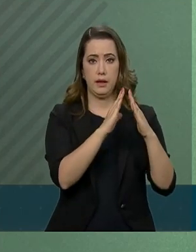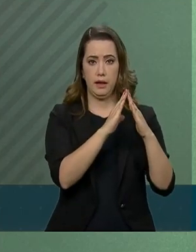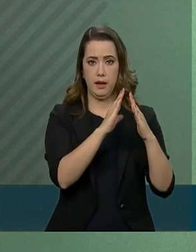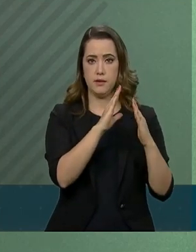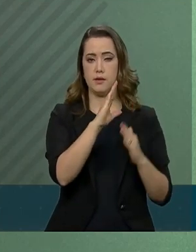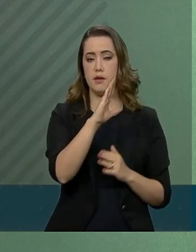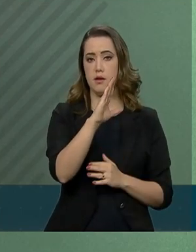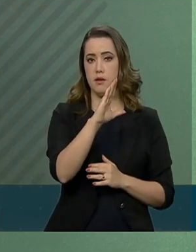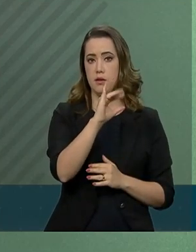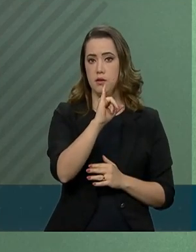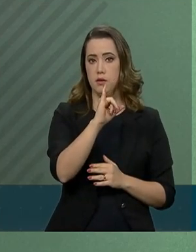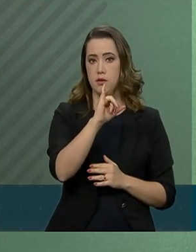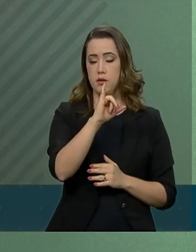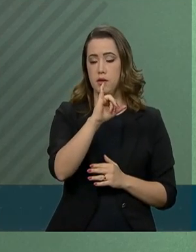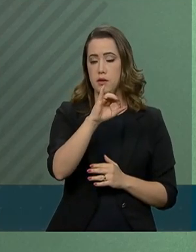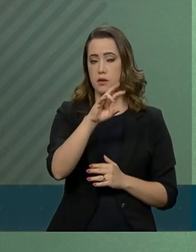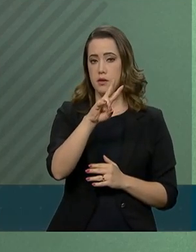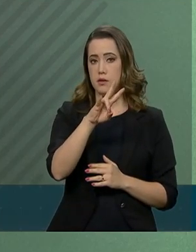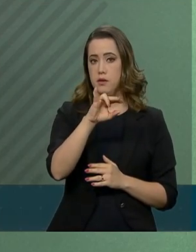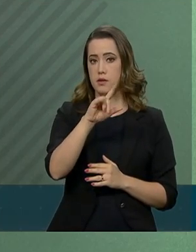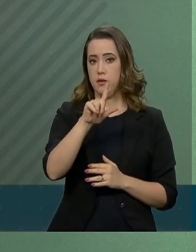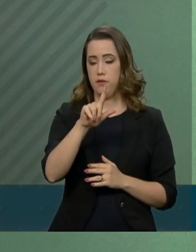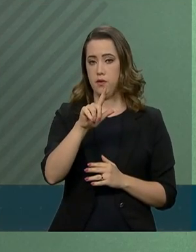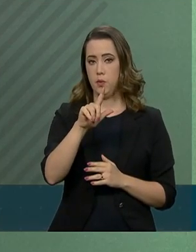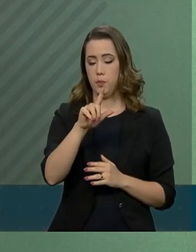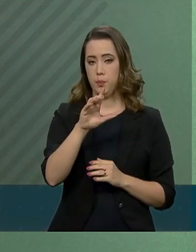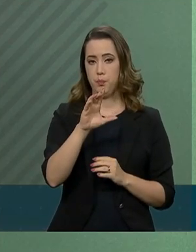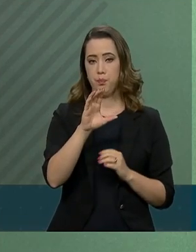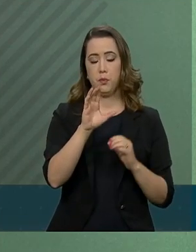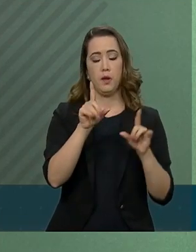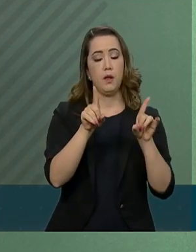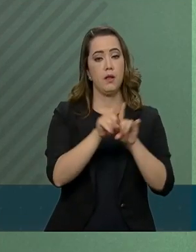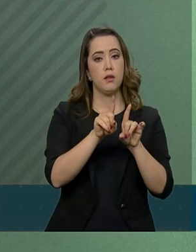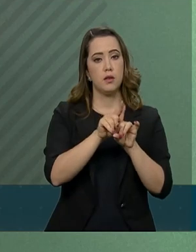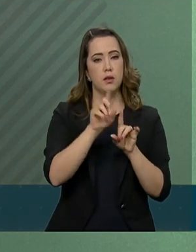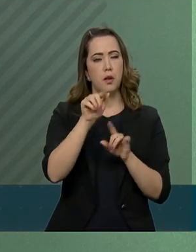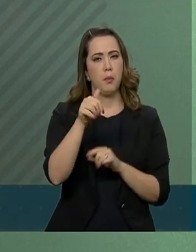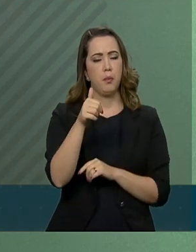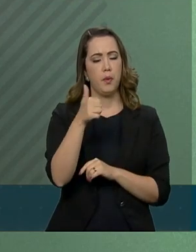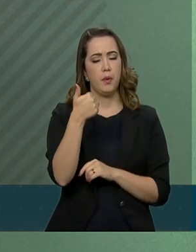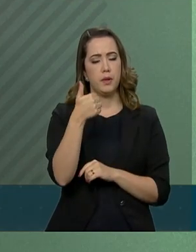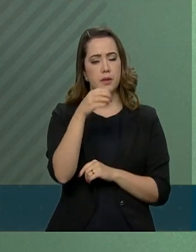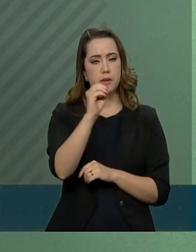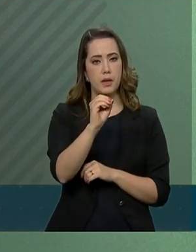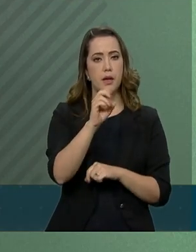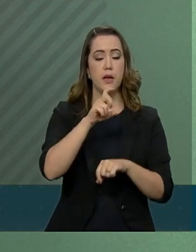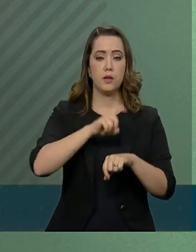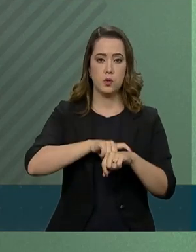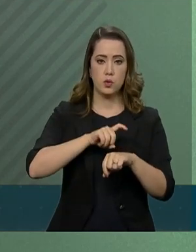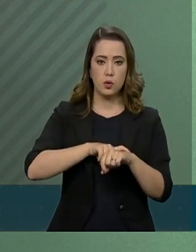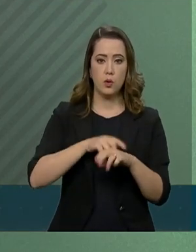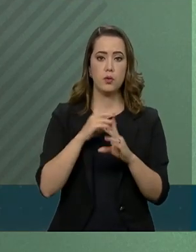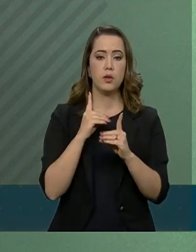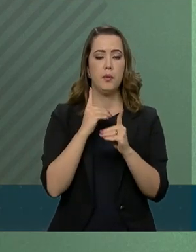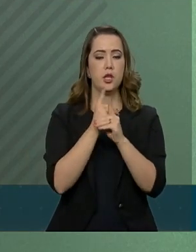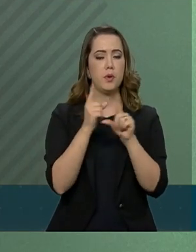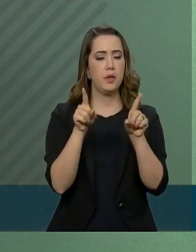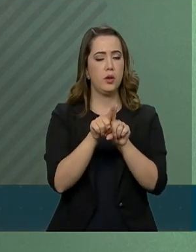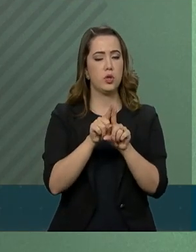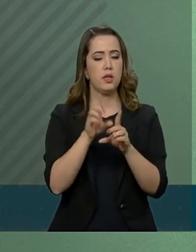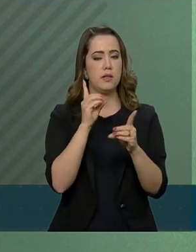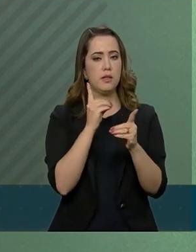Às 10h, Onyx Lorenzoni, ministro-chefe da Casa Civil da Presidência da República, Fernando Azevedo,